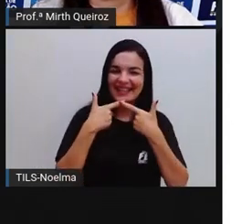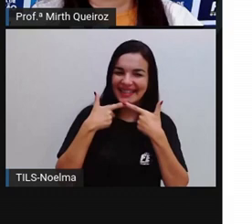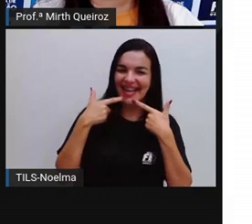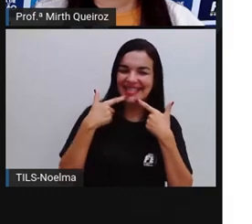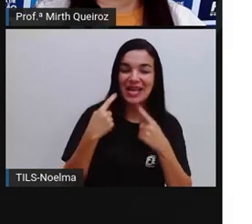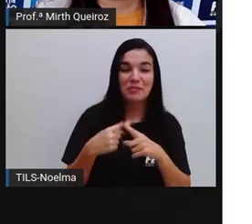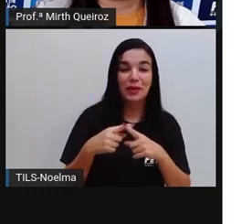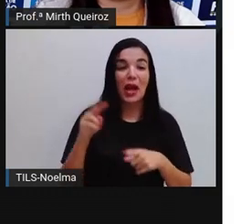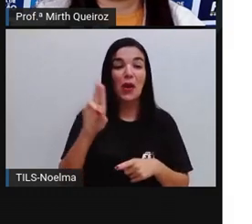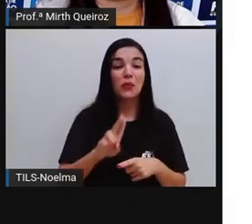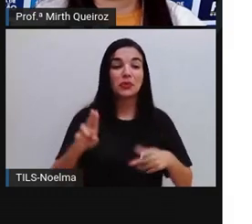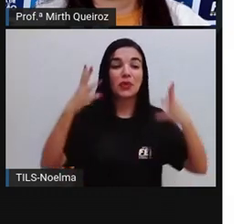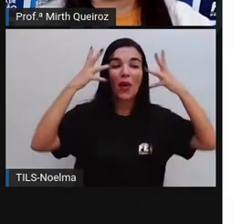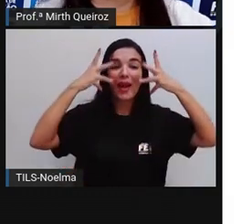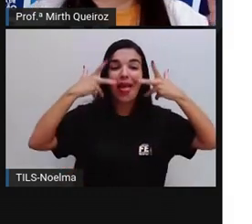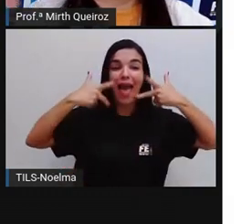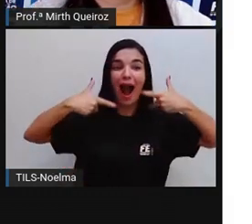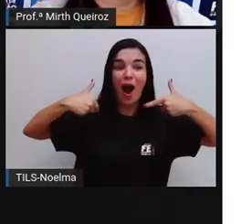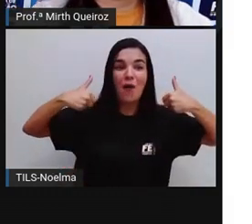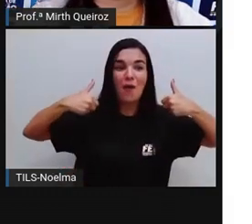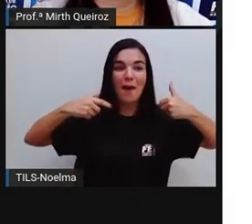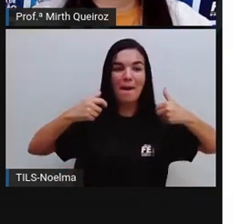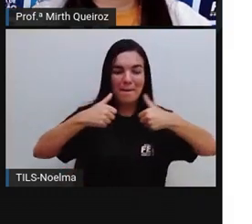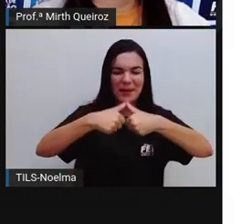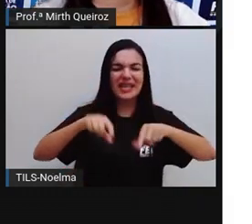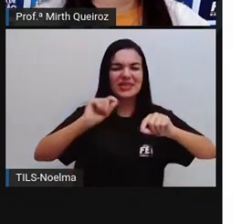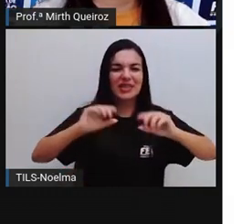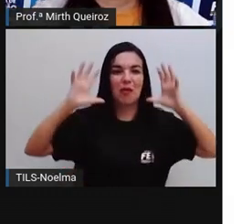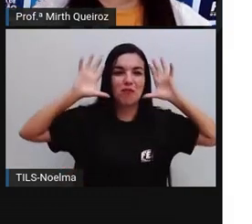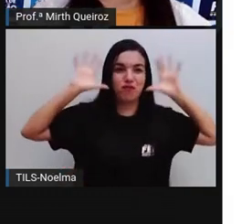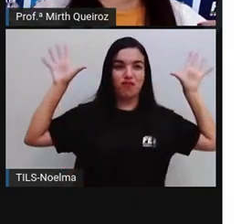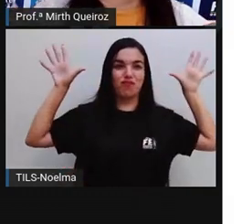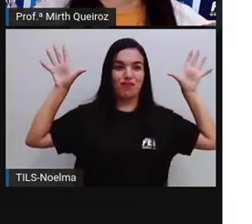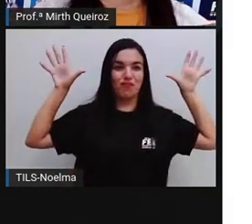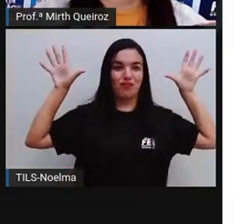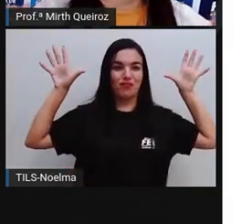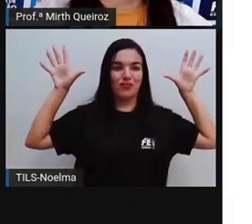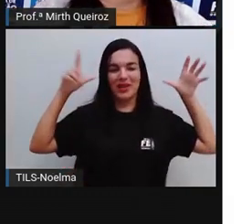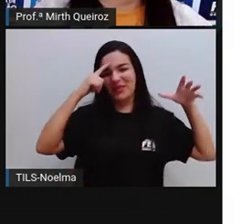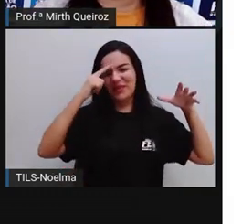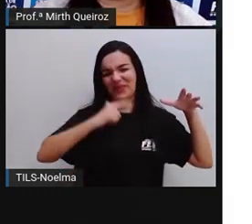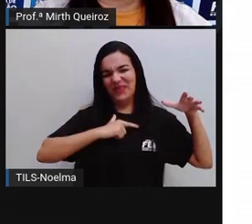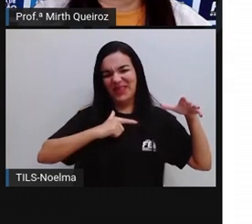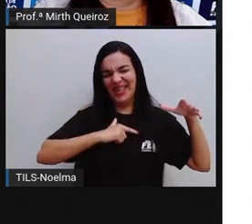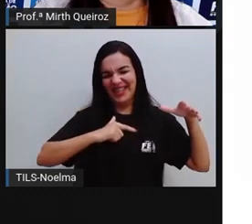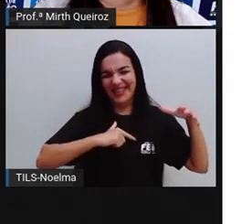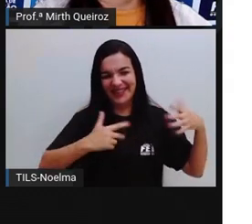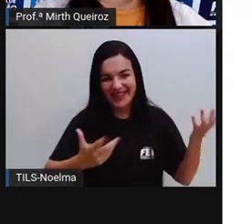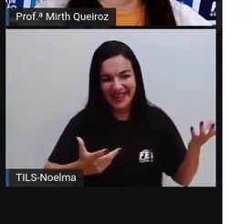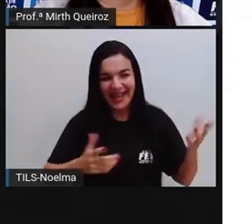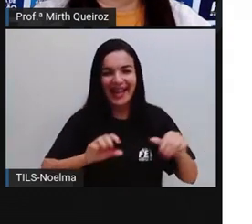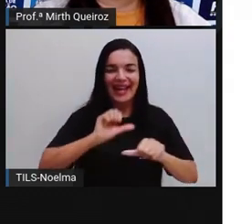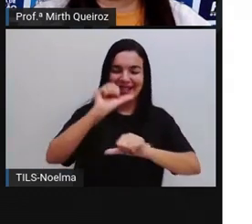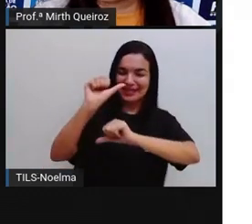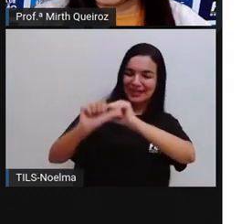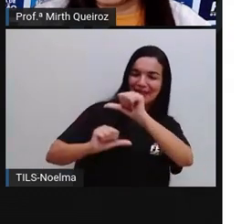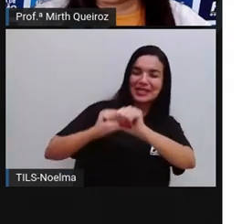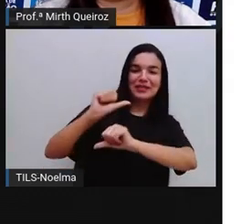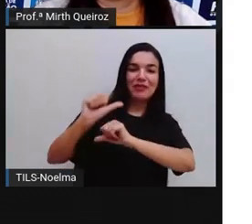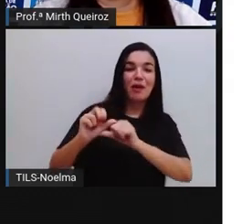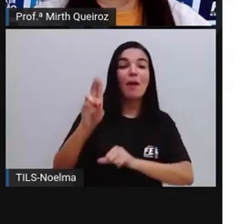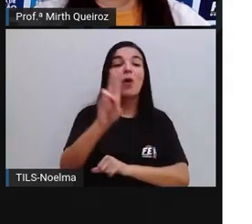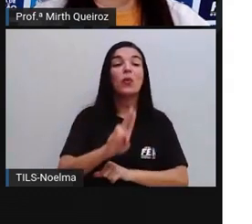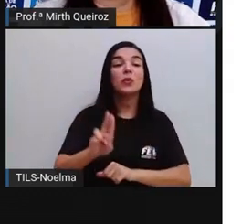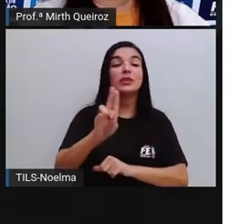O leão aí, a juba do leão, né, quando ela está armada, significa que quando o nosso cabelo está com fris, se assemelha à juba do